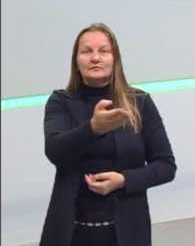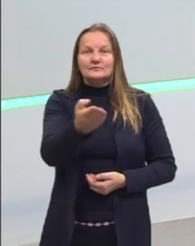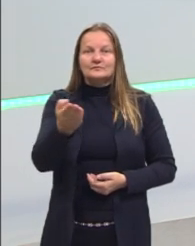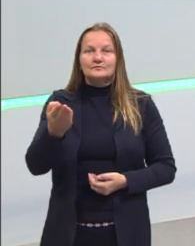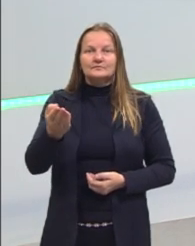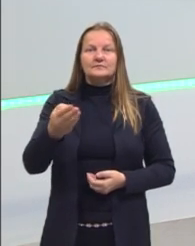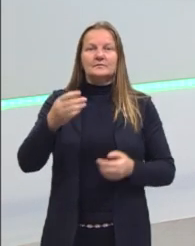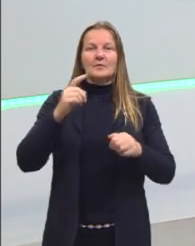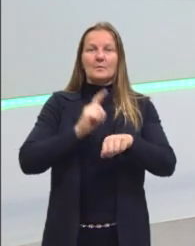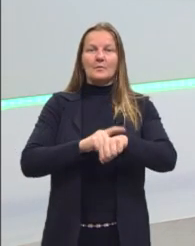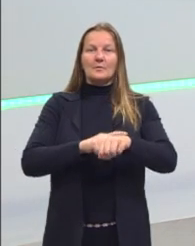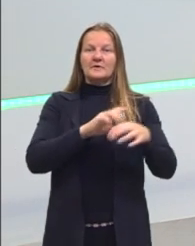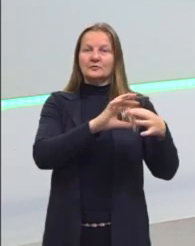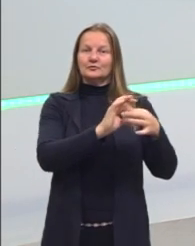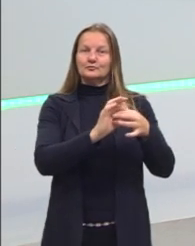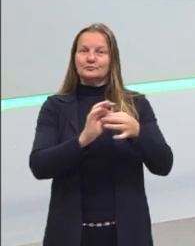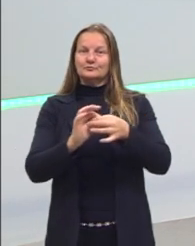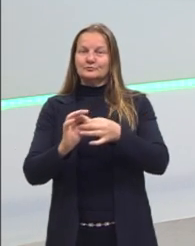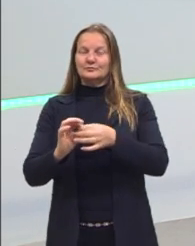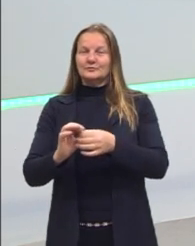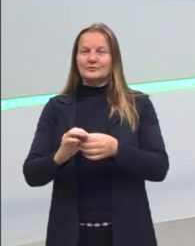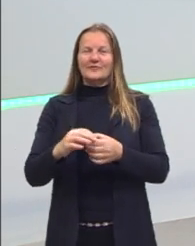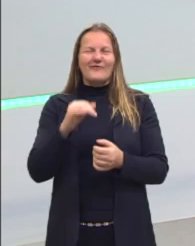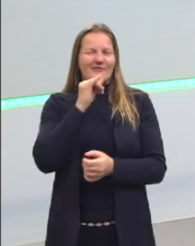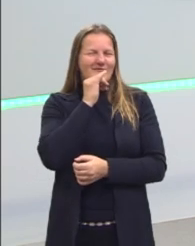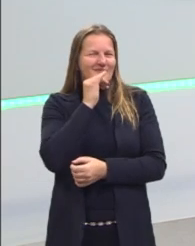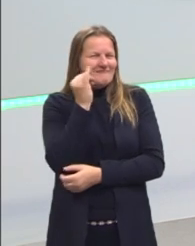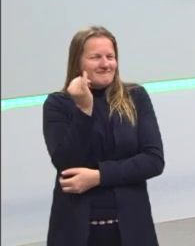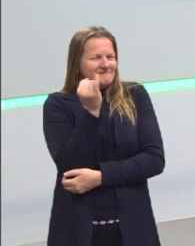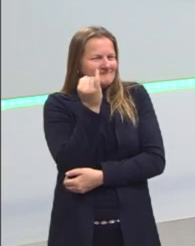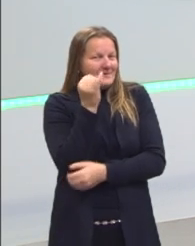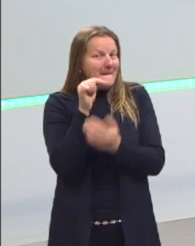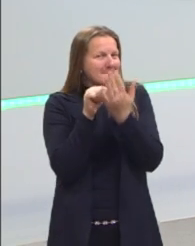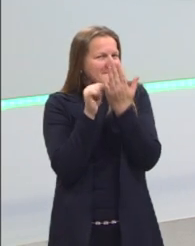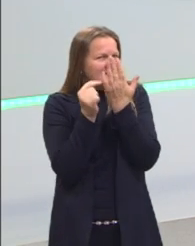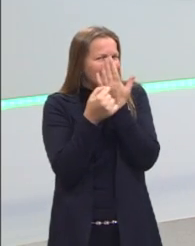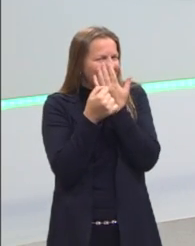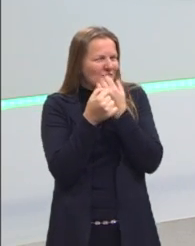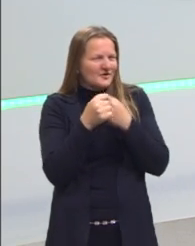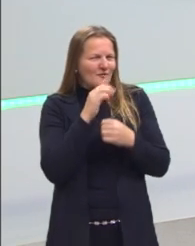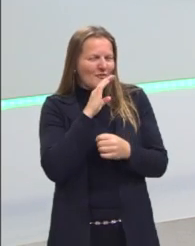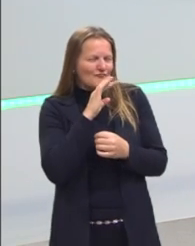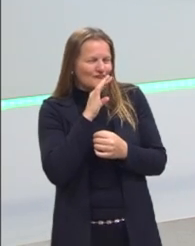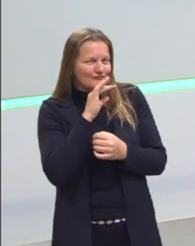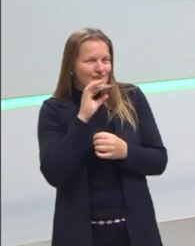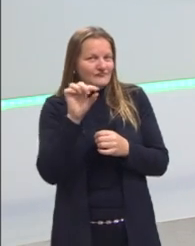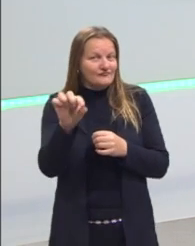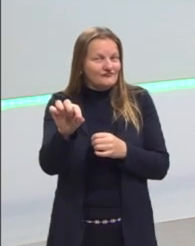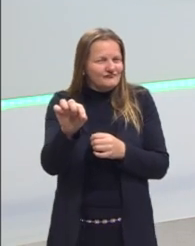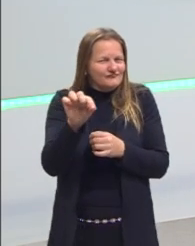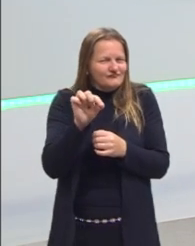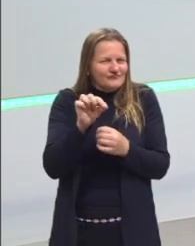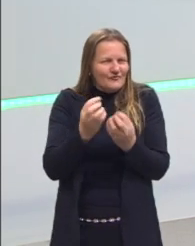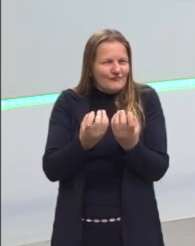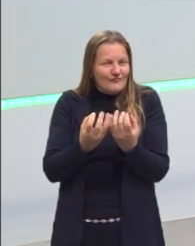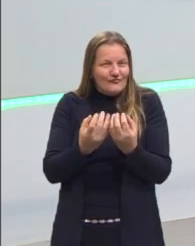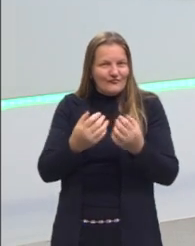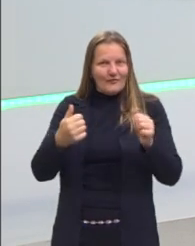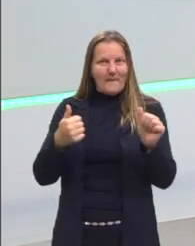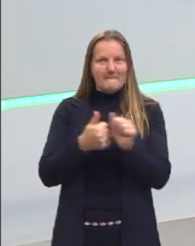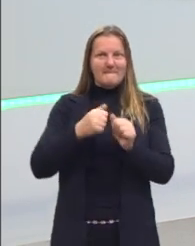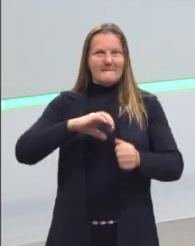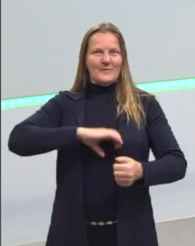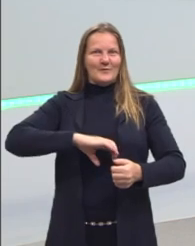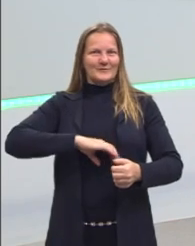e agora é momento que eu puxo assim a brasa para o meu assado, que a prova de língua portuguesa, ela é importante